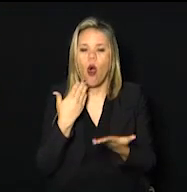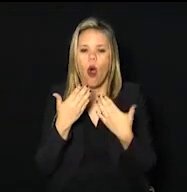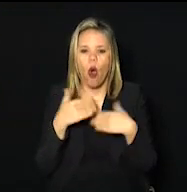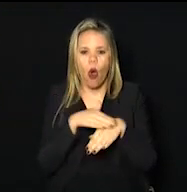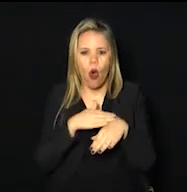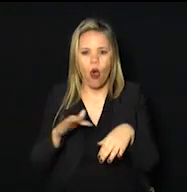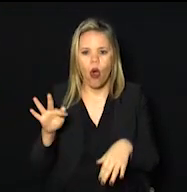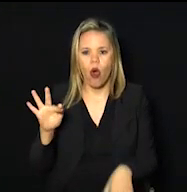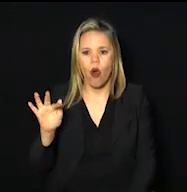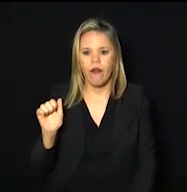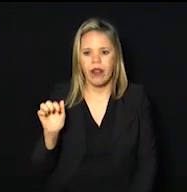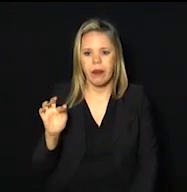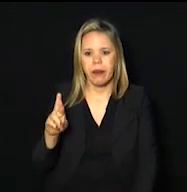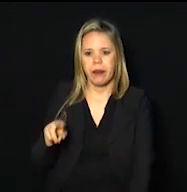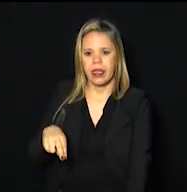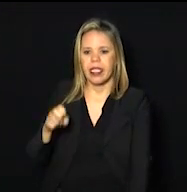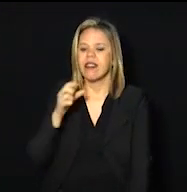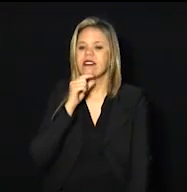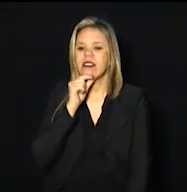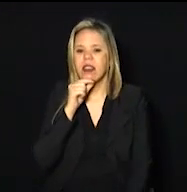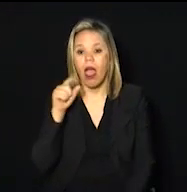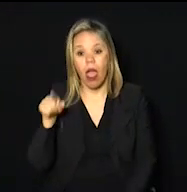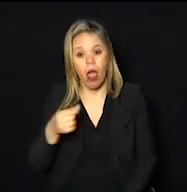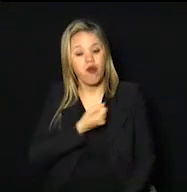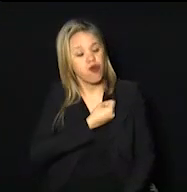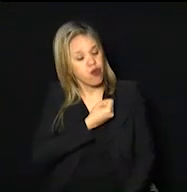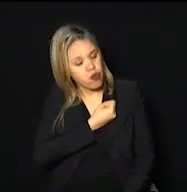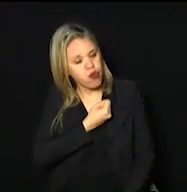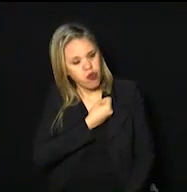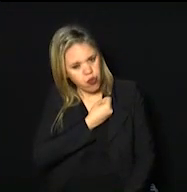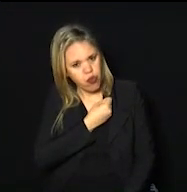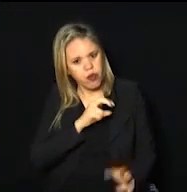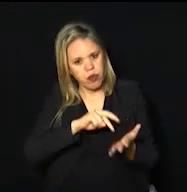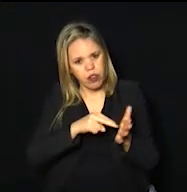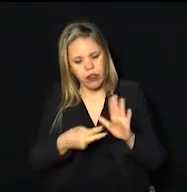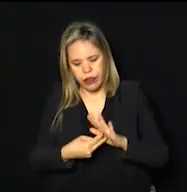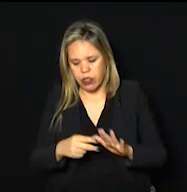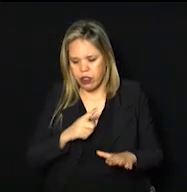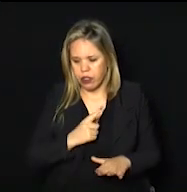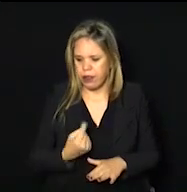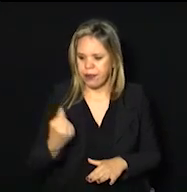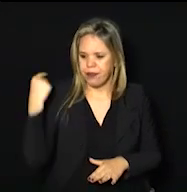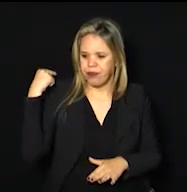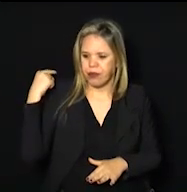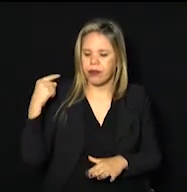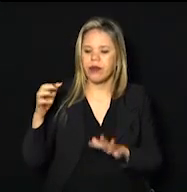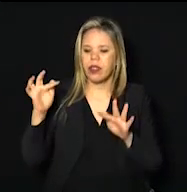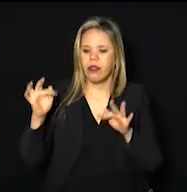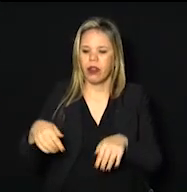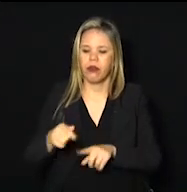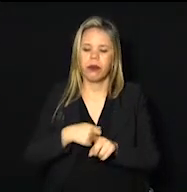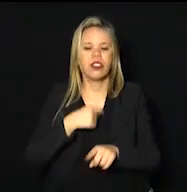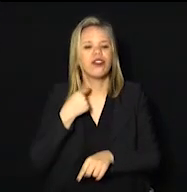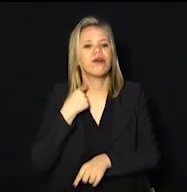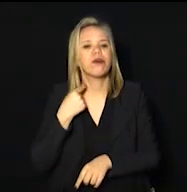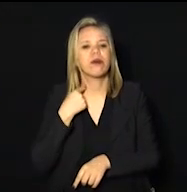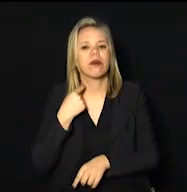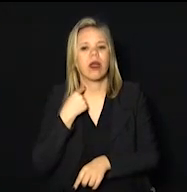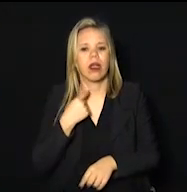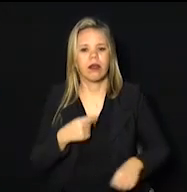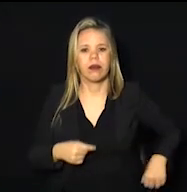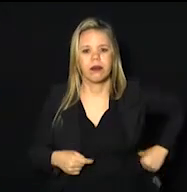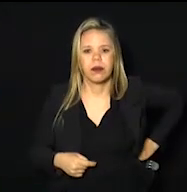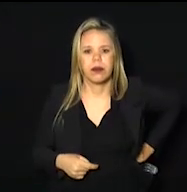o Fabrini, ele me dizia que esse número é um número referente ao que nós tínhamos ali no final de maio. Então,